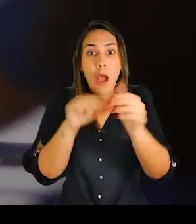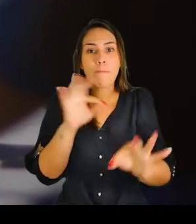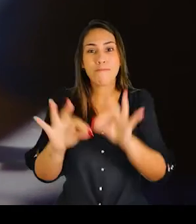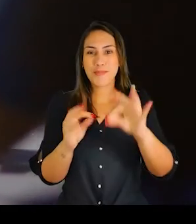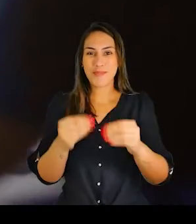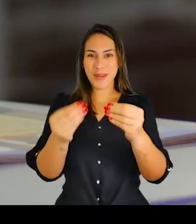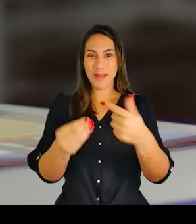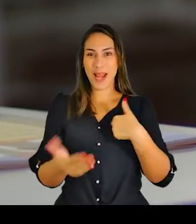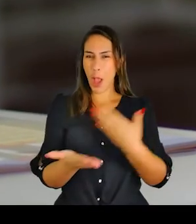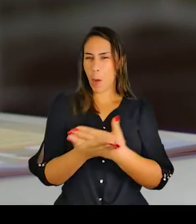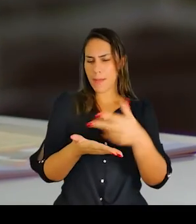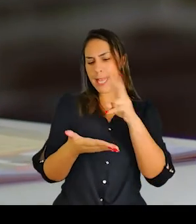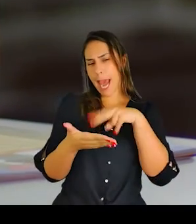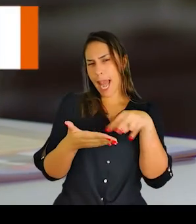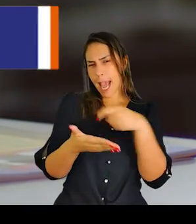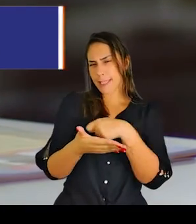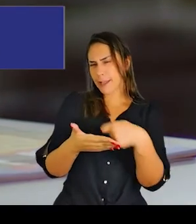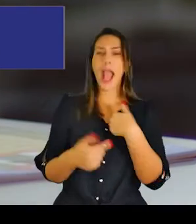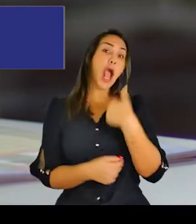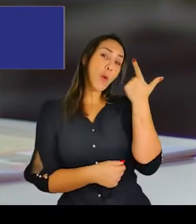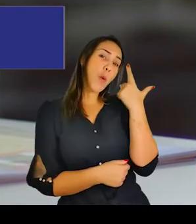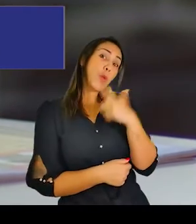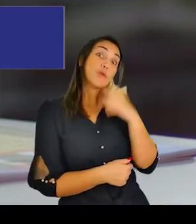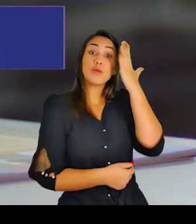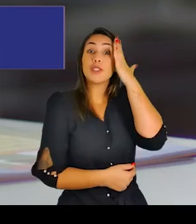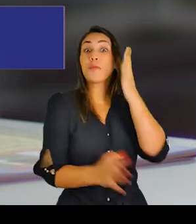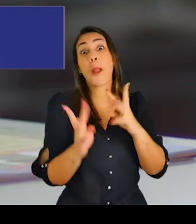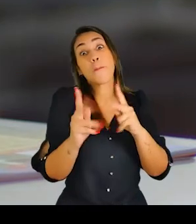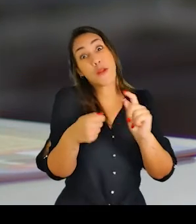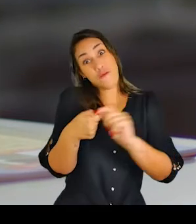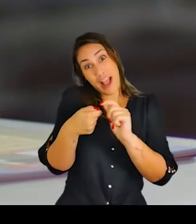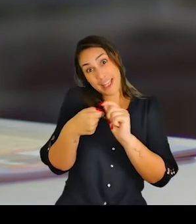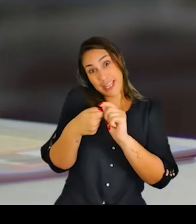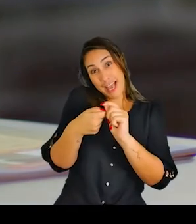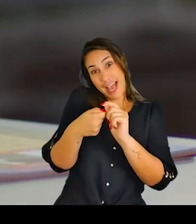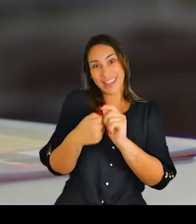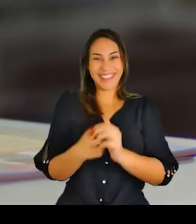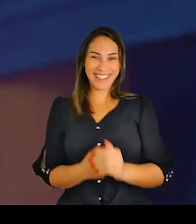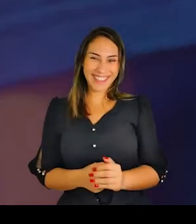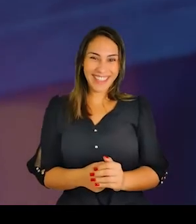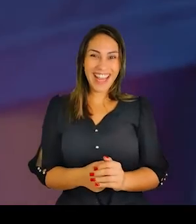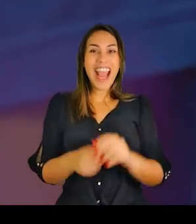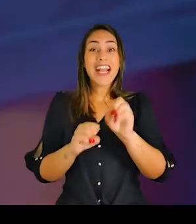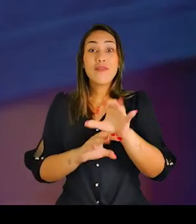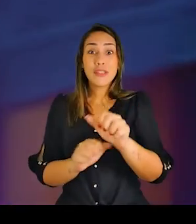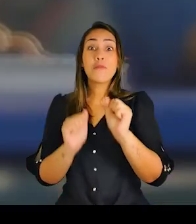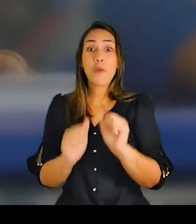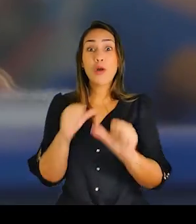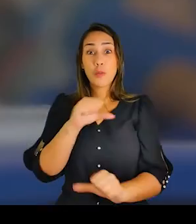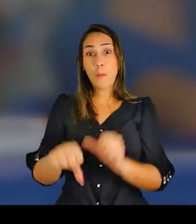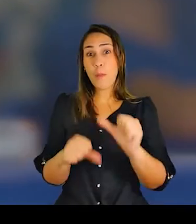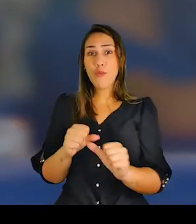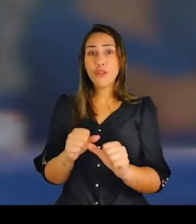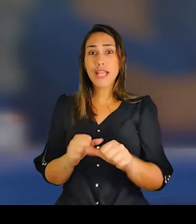resultados. Estou começando a ler e escrever, eu consigo saber o que eu estou fazendo. A educação pode